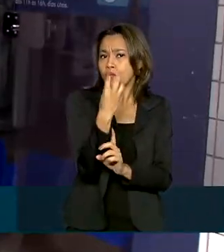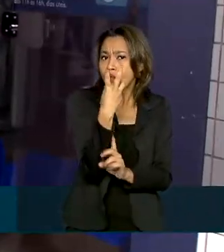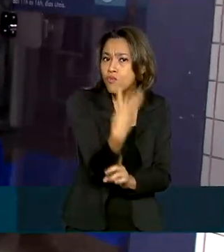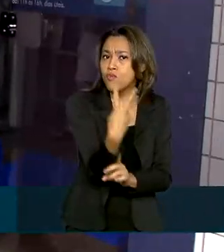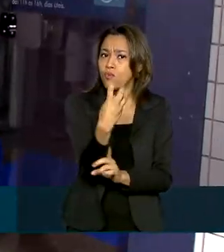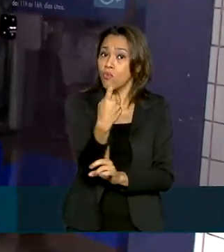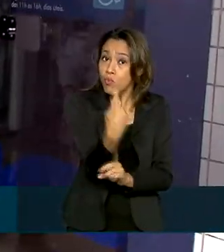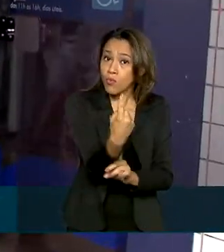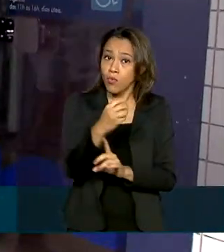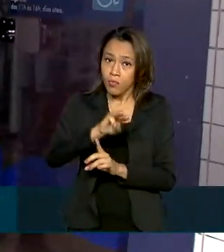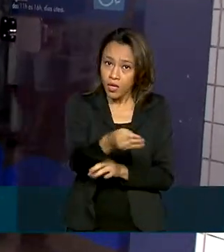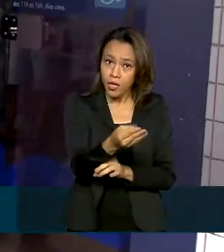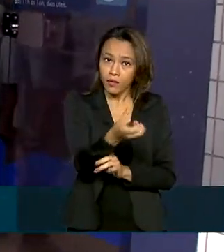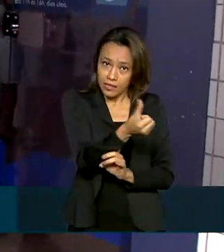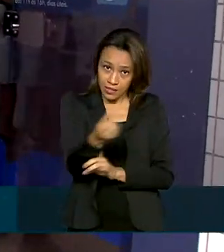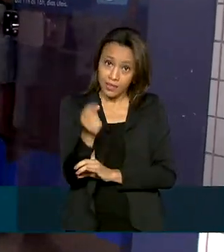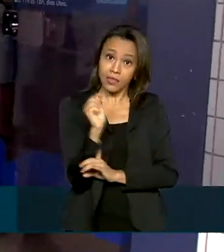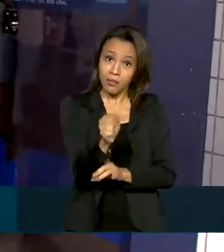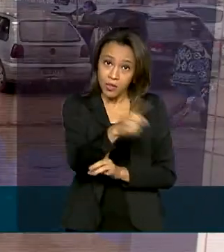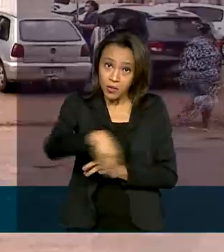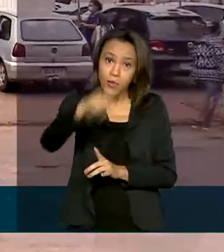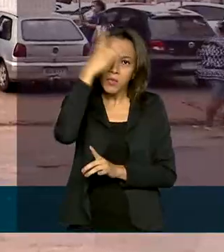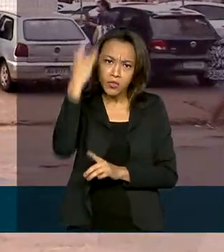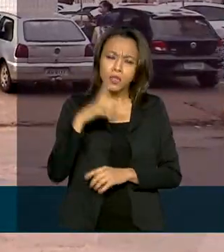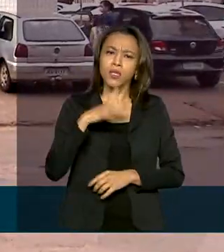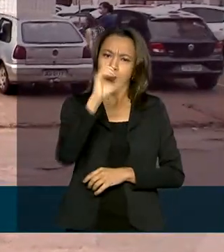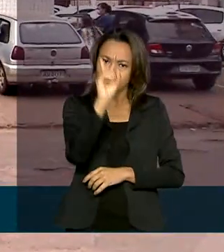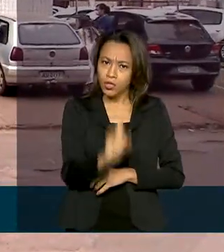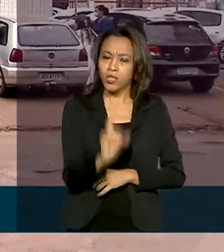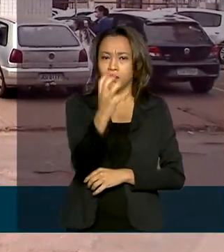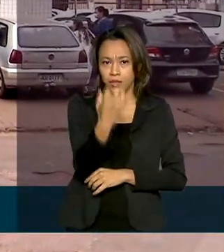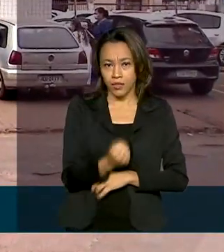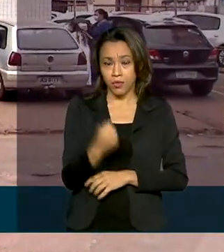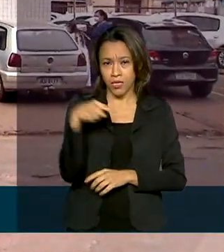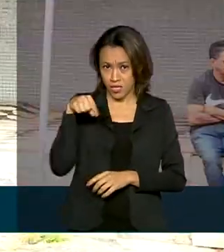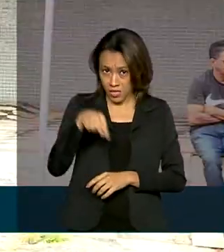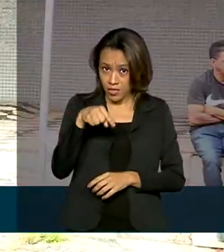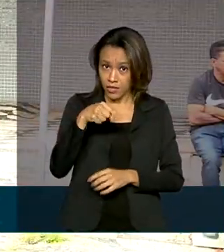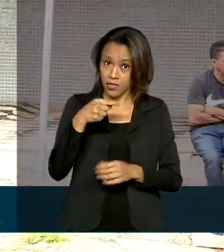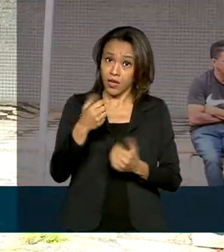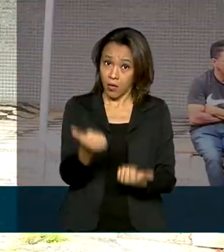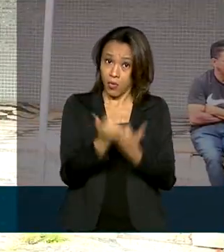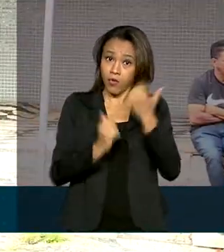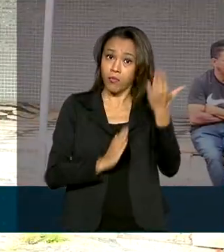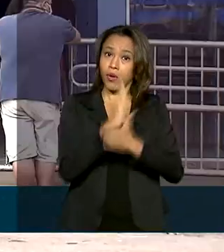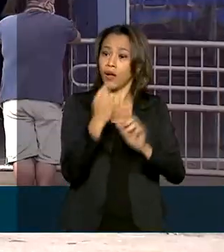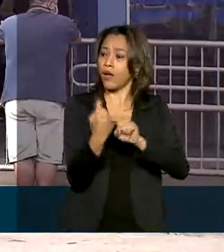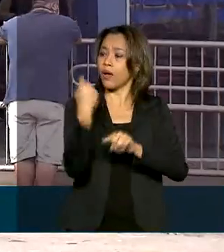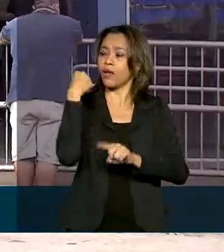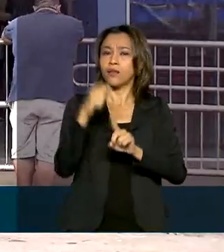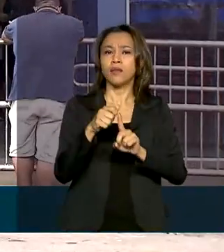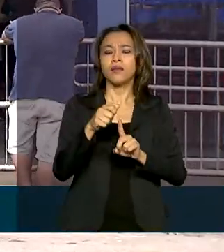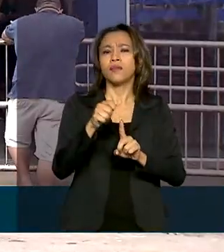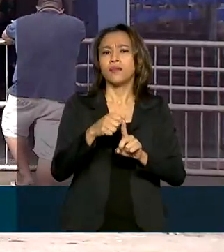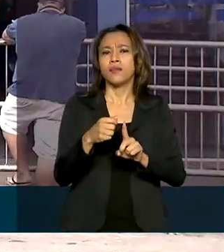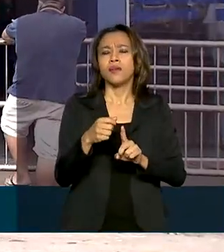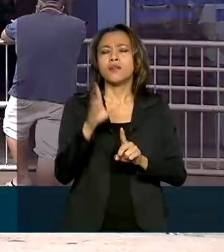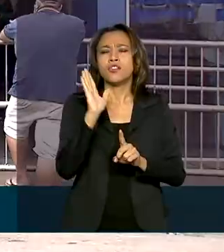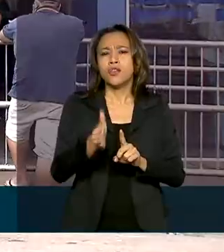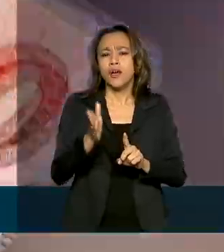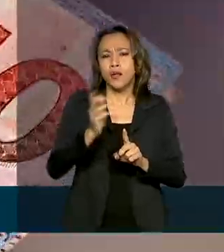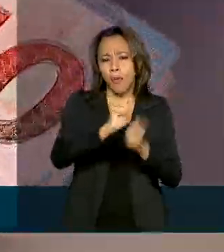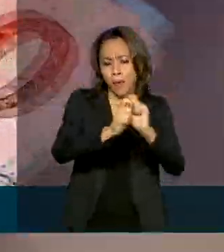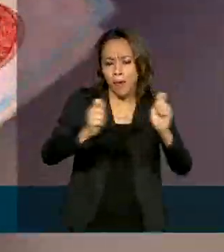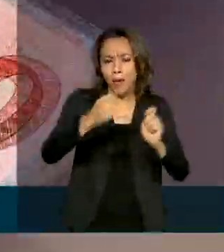têm direito a receber. Esse benefício foi aprovado no início de setembro. A Caixa vai pagar mais quatro parcelas